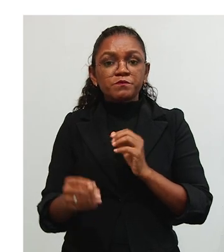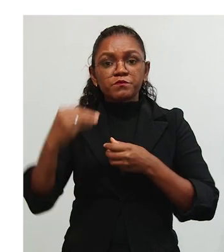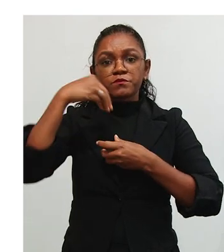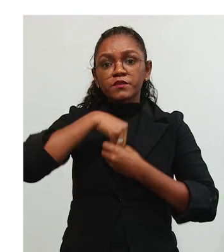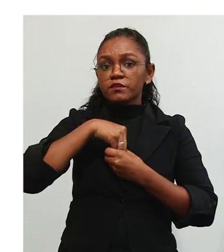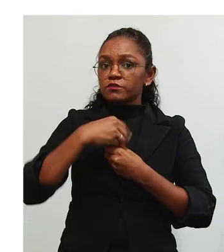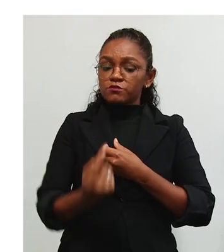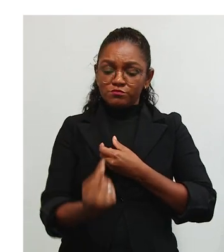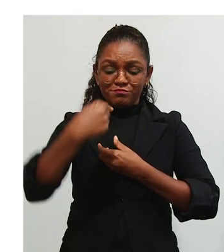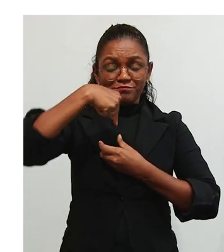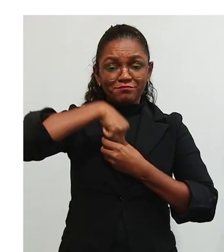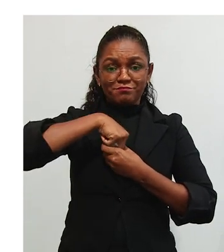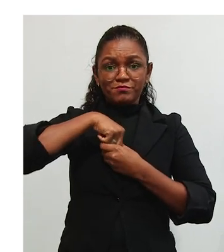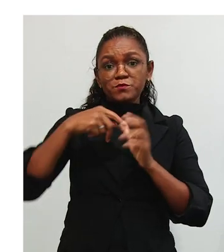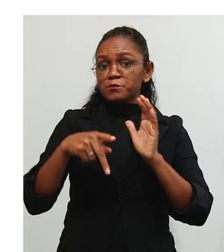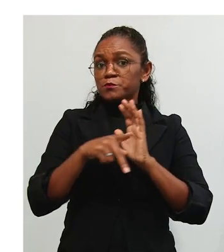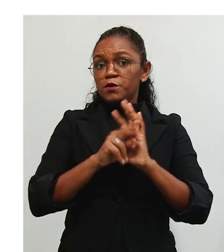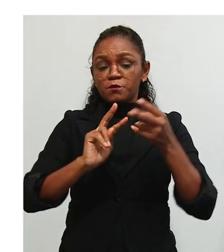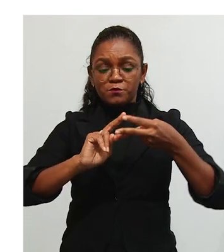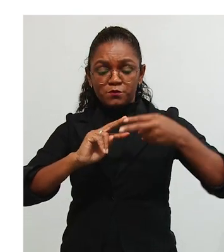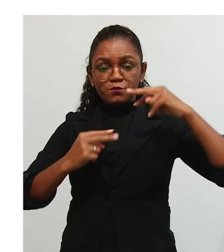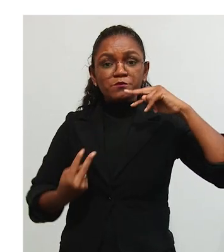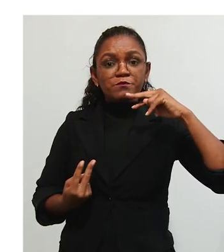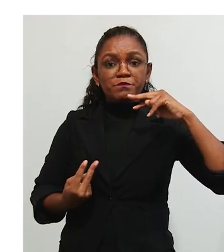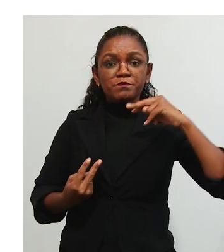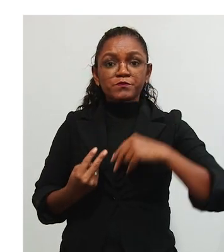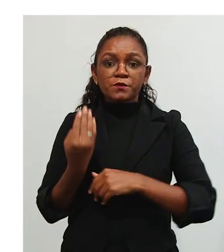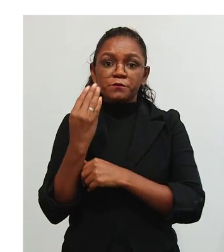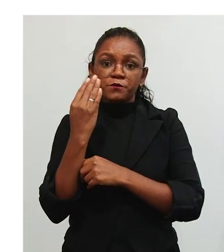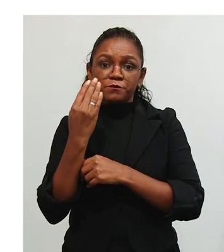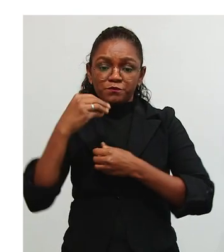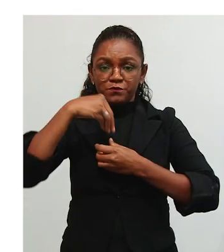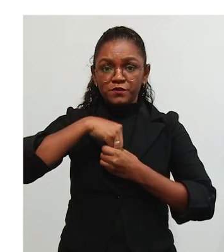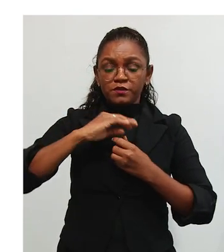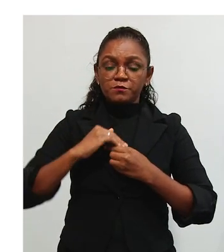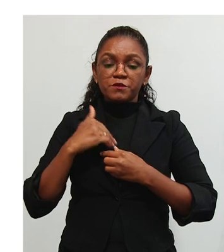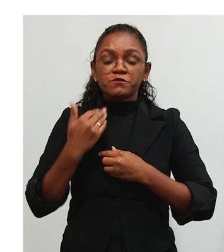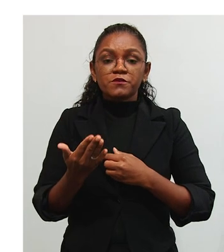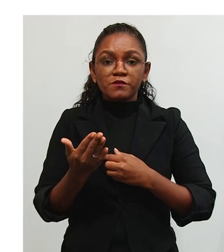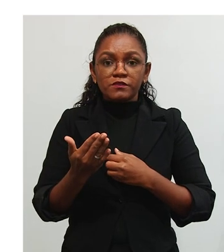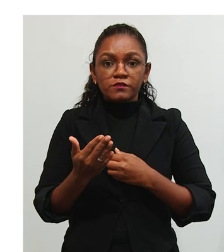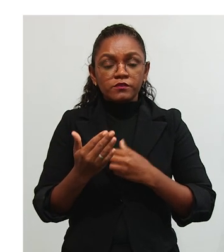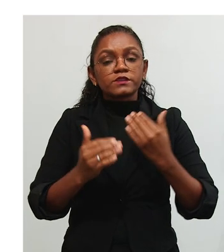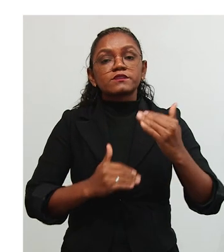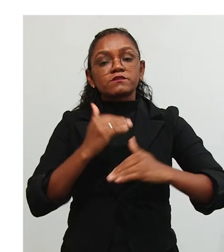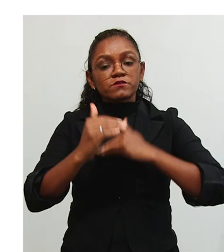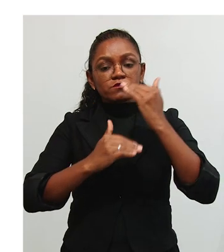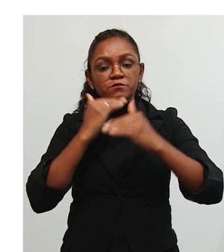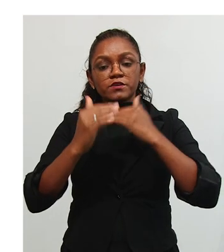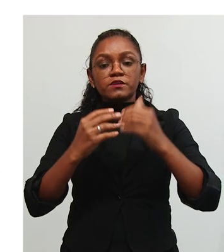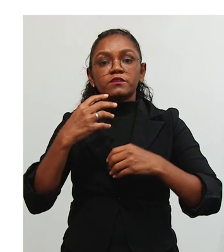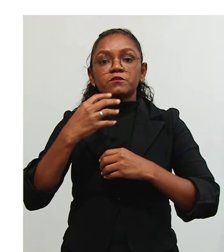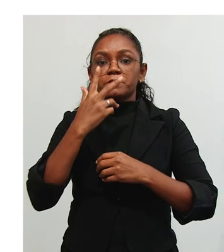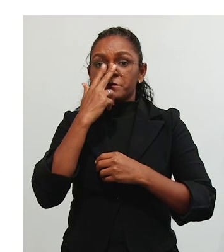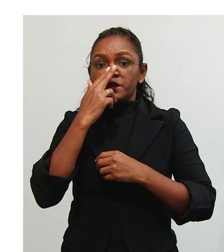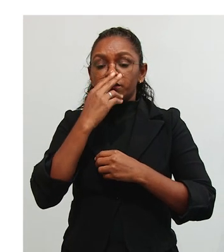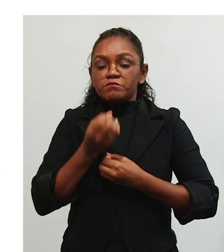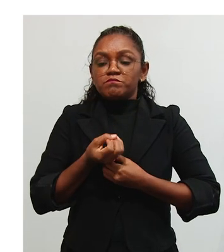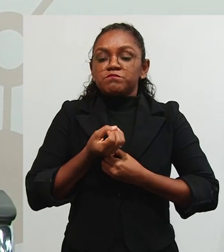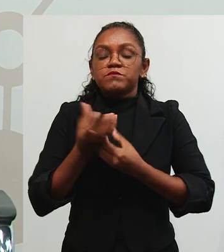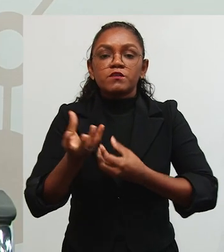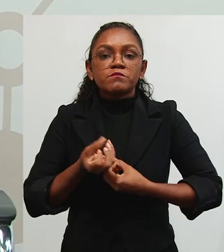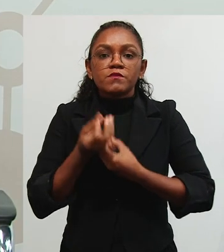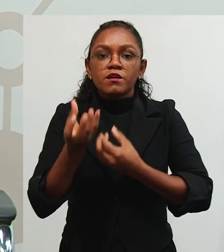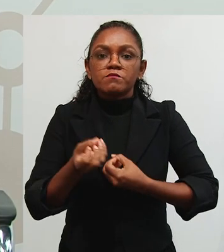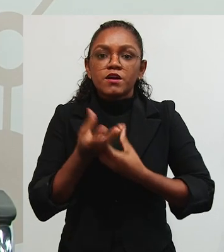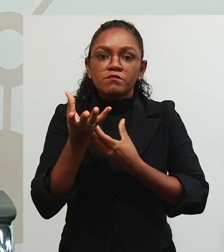futuro, já está aqui dentro de mim. Então, é algo biológico. É de dentro para fora. Então, desenvolvimento, ele se